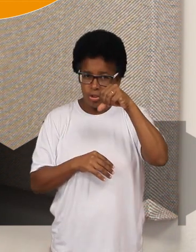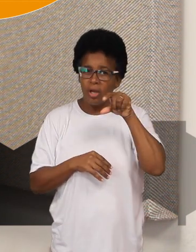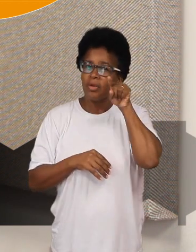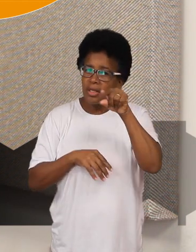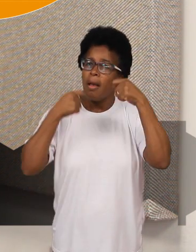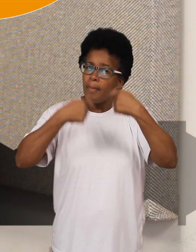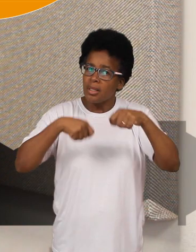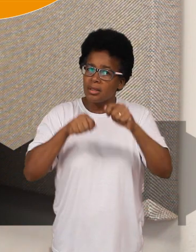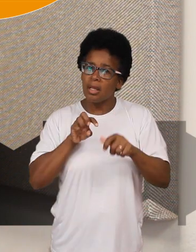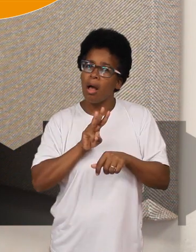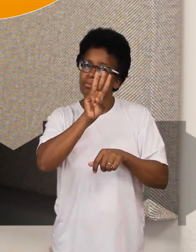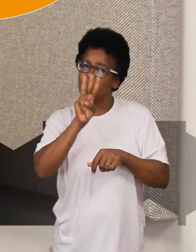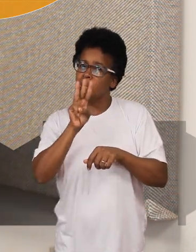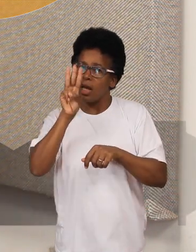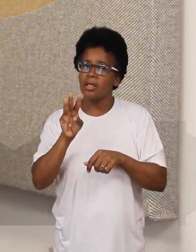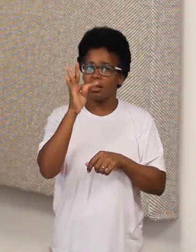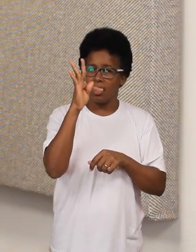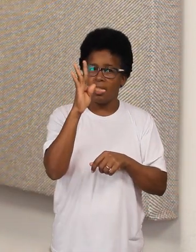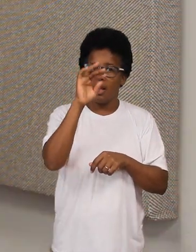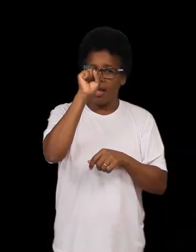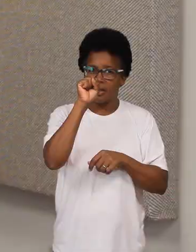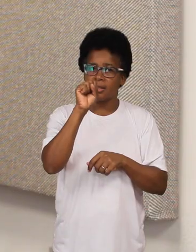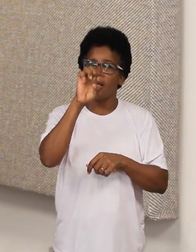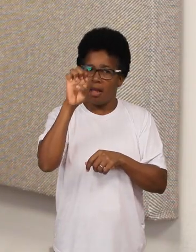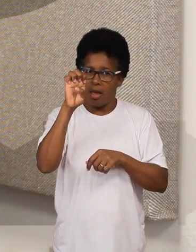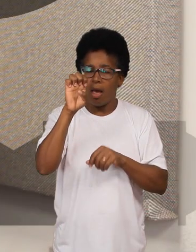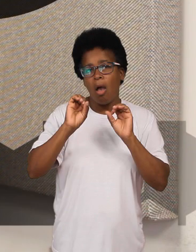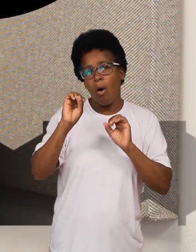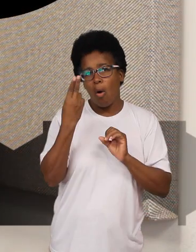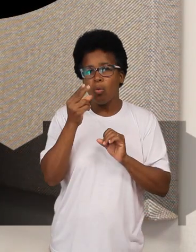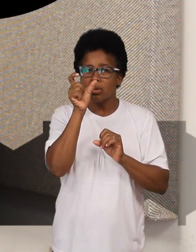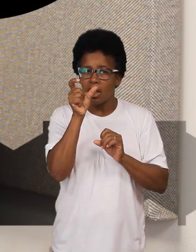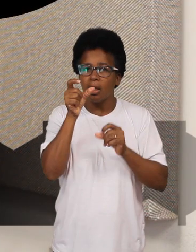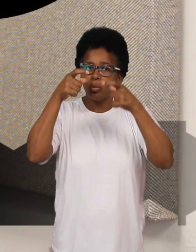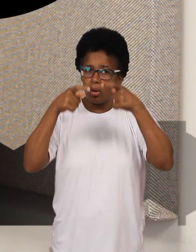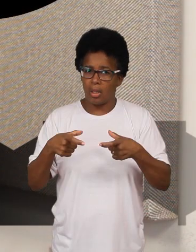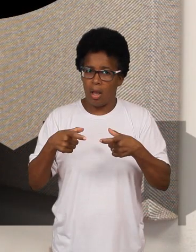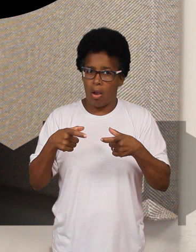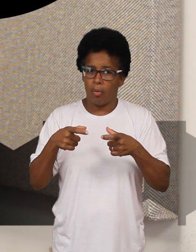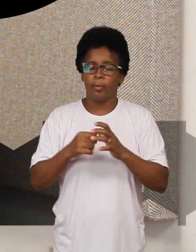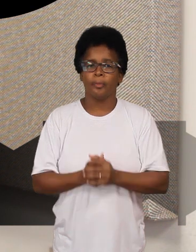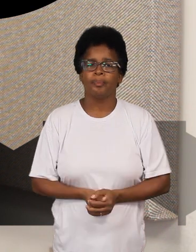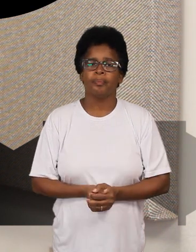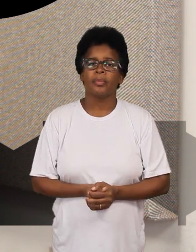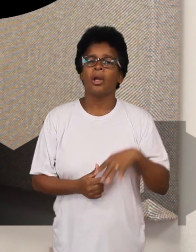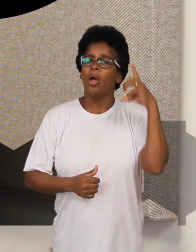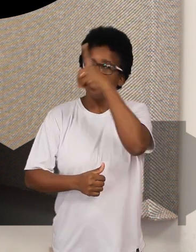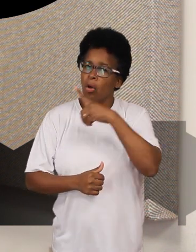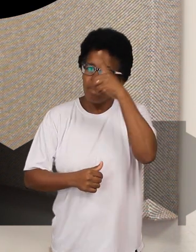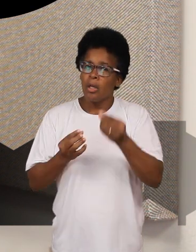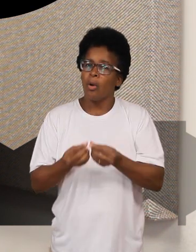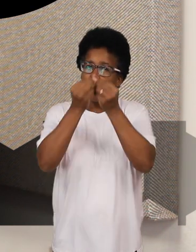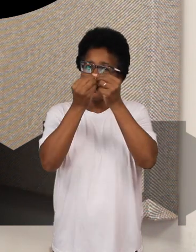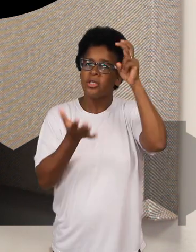TSE ou retirar uma senha no local. Neste domingo, nas missas da manhã, a oficina